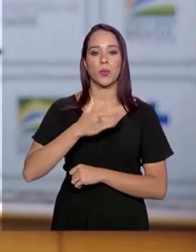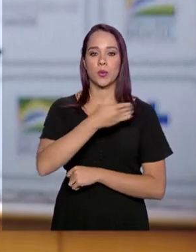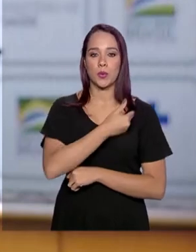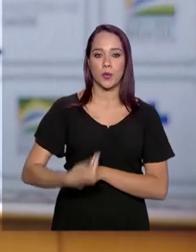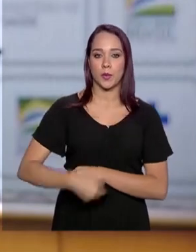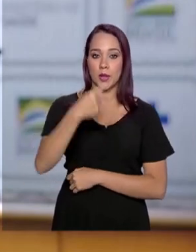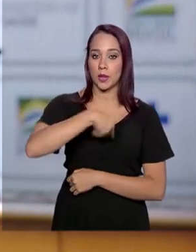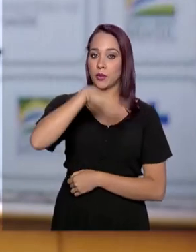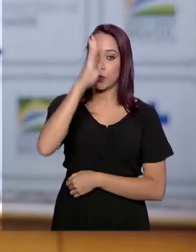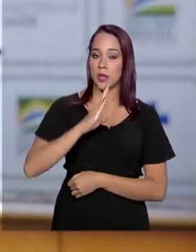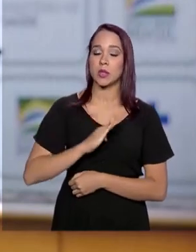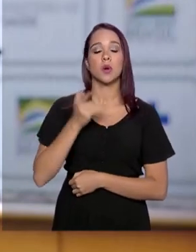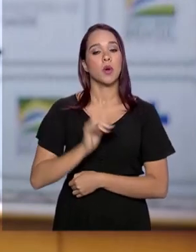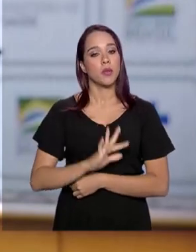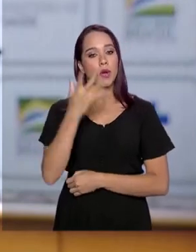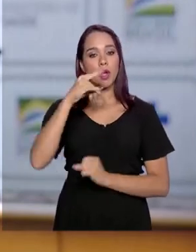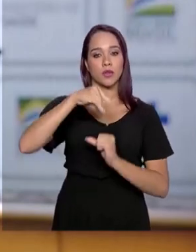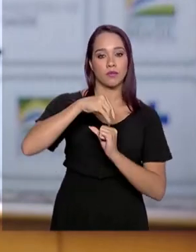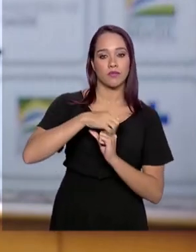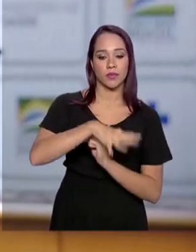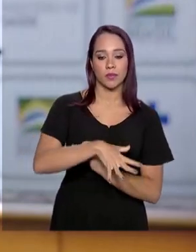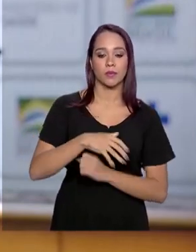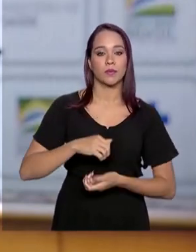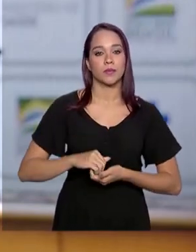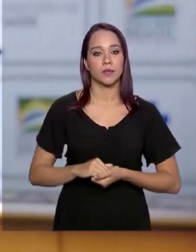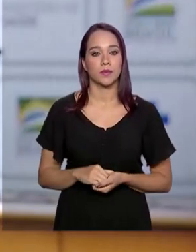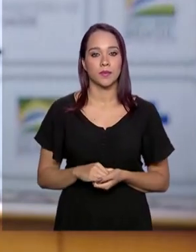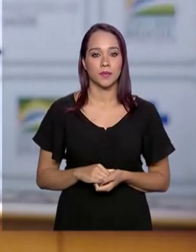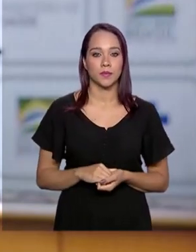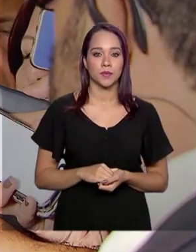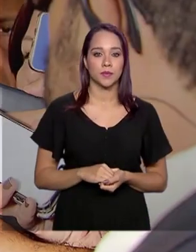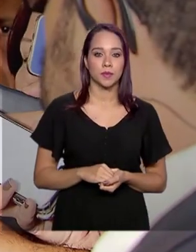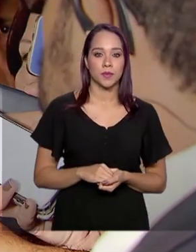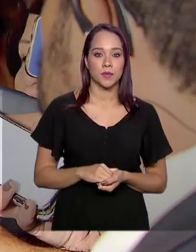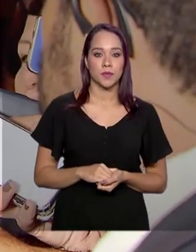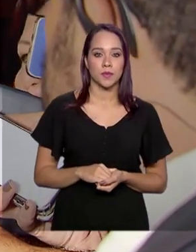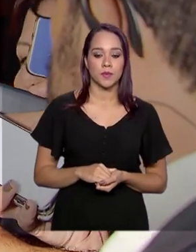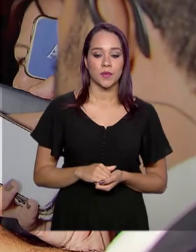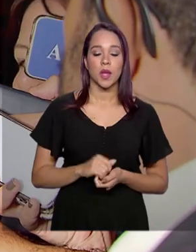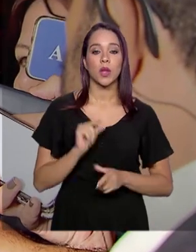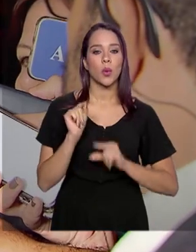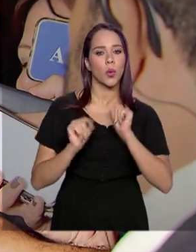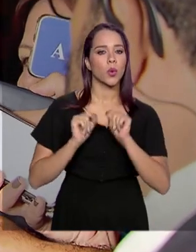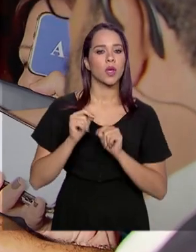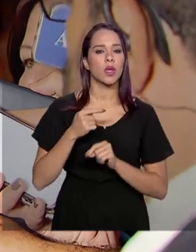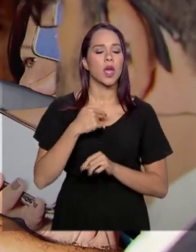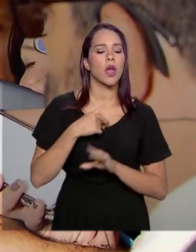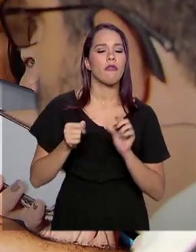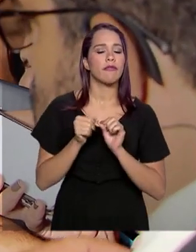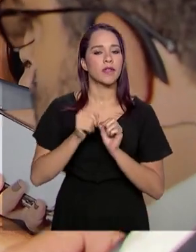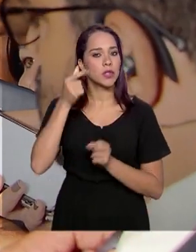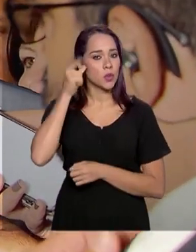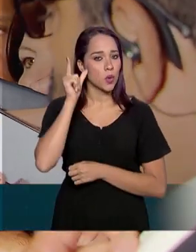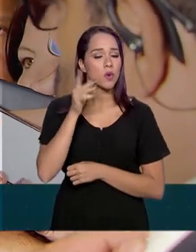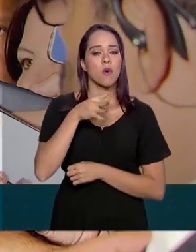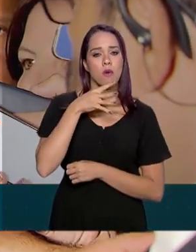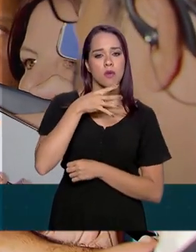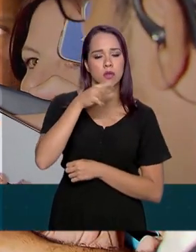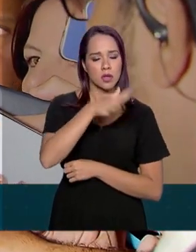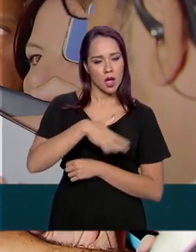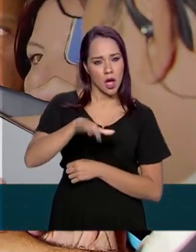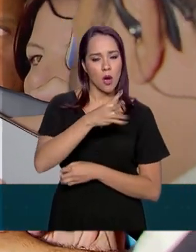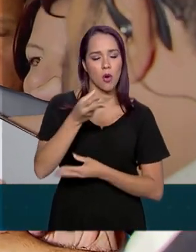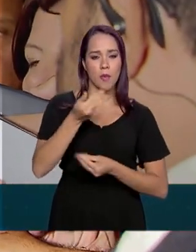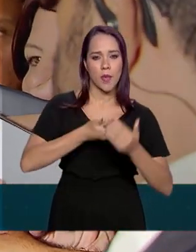aqui no Brasil por conta do coronavírus. O que eu fiz ontem, conhecendo a casa e conhecendo a